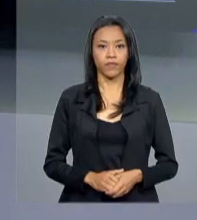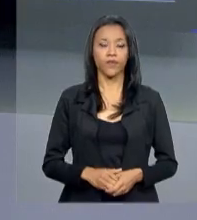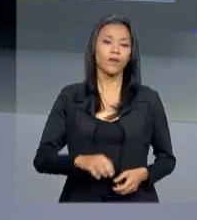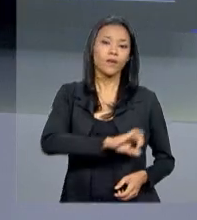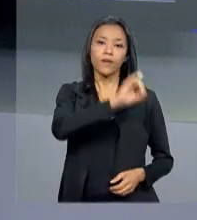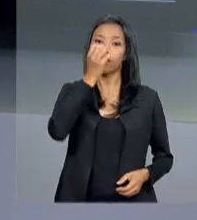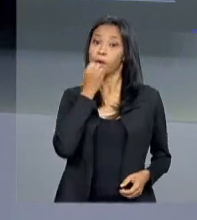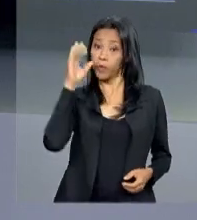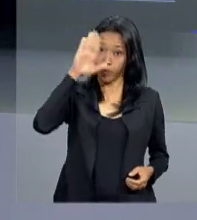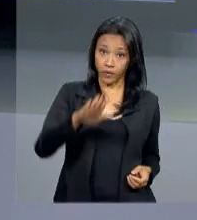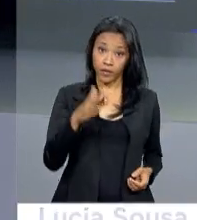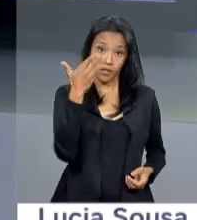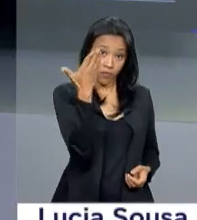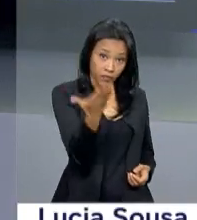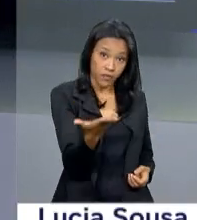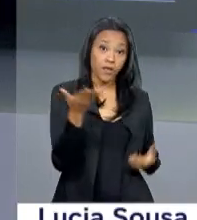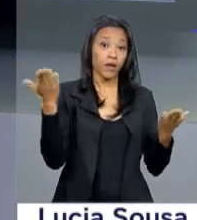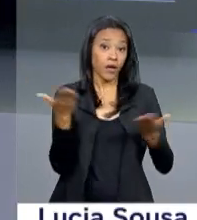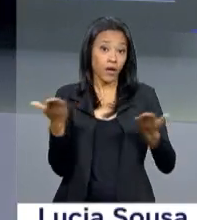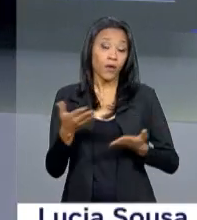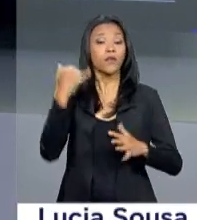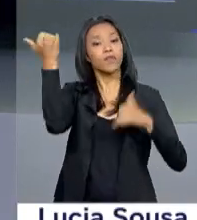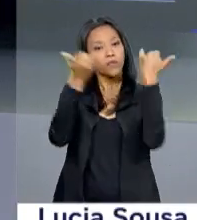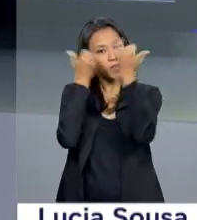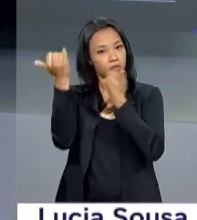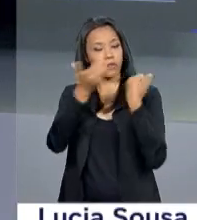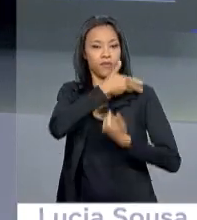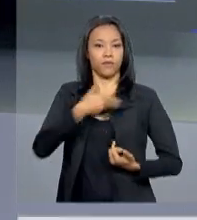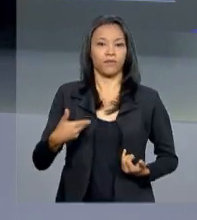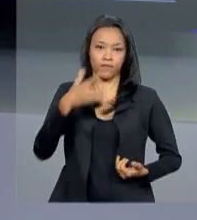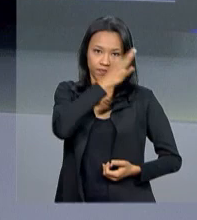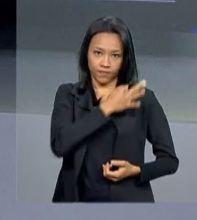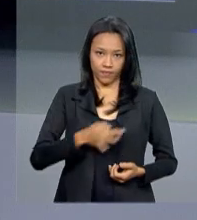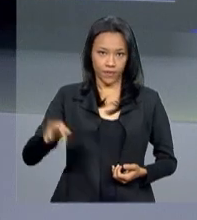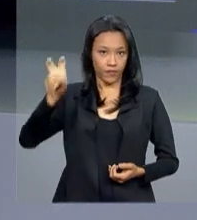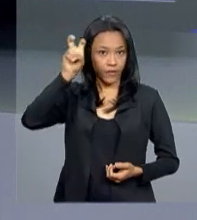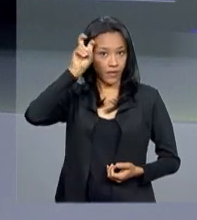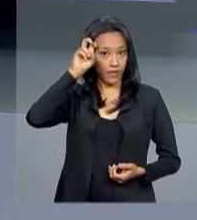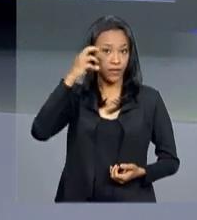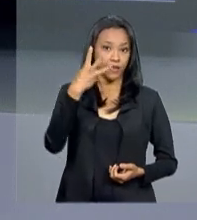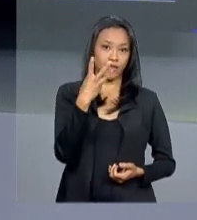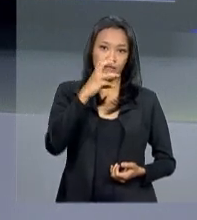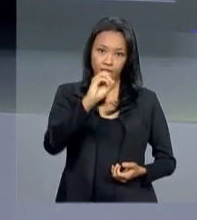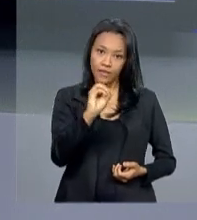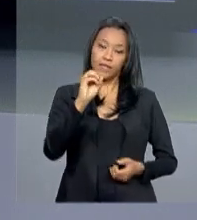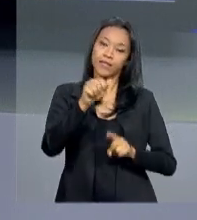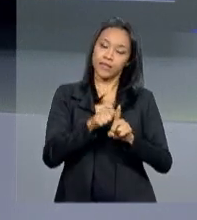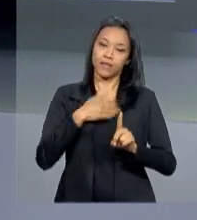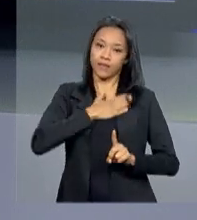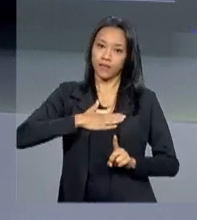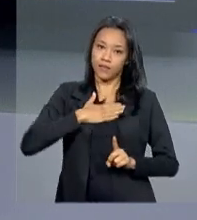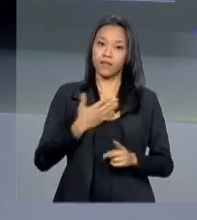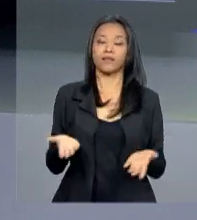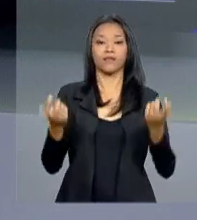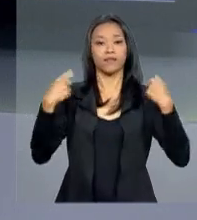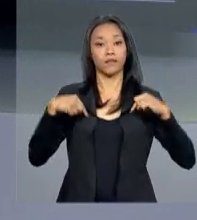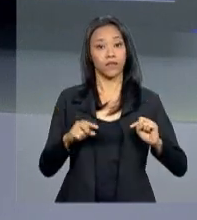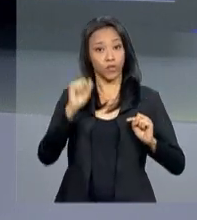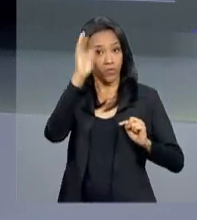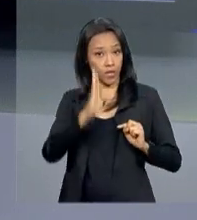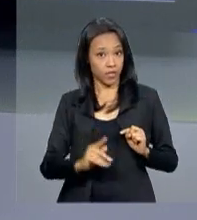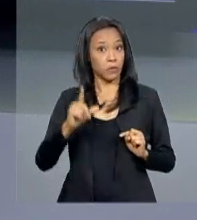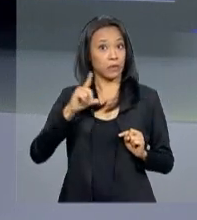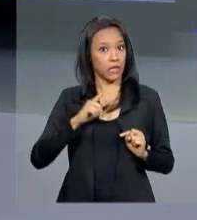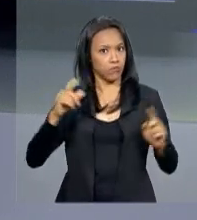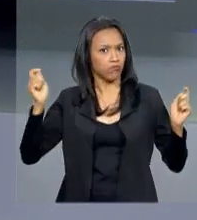Olá, boa tarde pra você. Vamos agora com as notícias do governo federal desta quinta-feira, 30 de agosto. O Brasil conta agora com